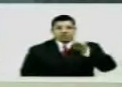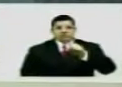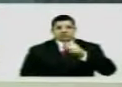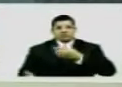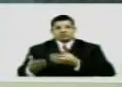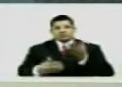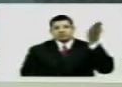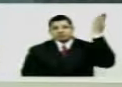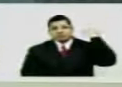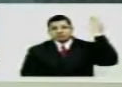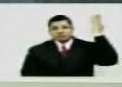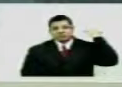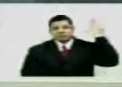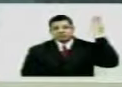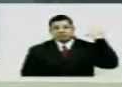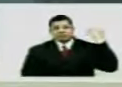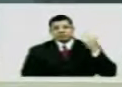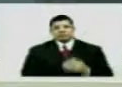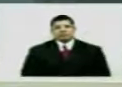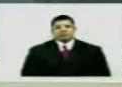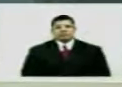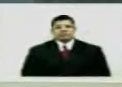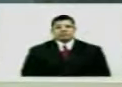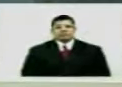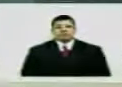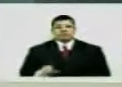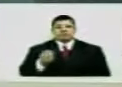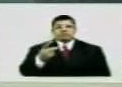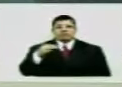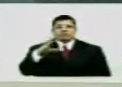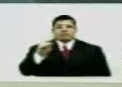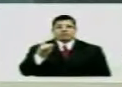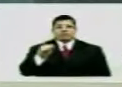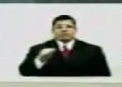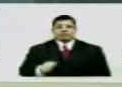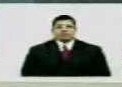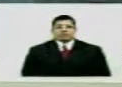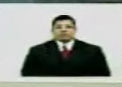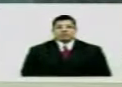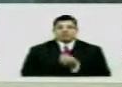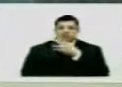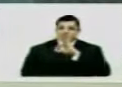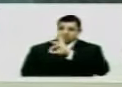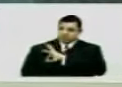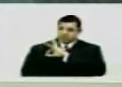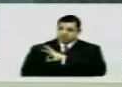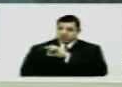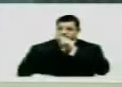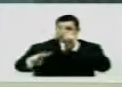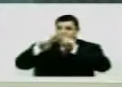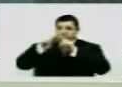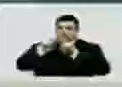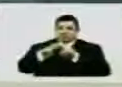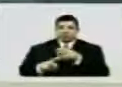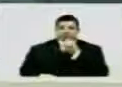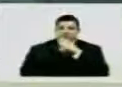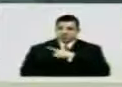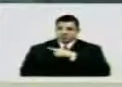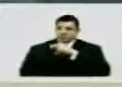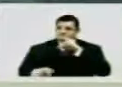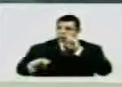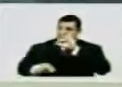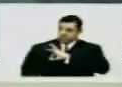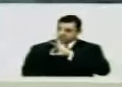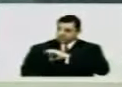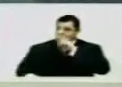passado Deu no que deu Operação Águia Policial preso E tem